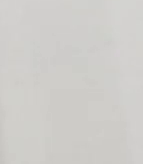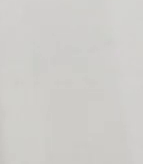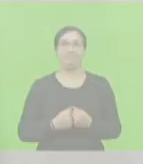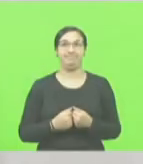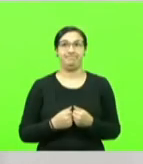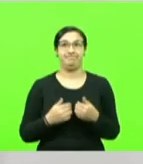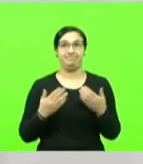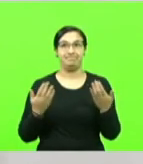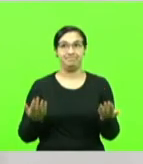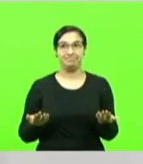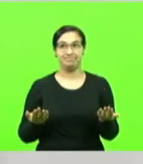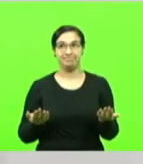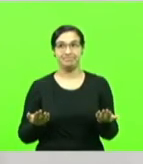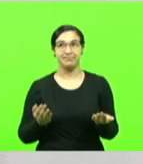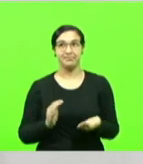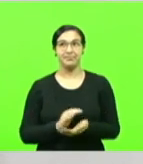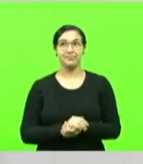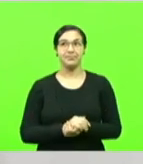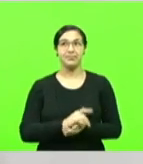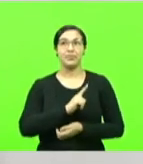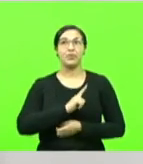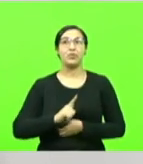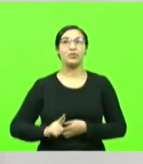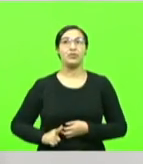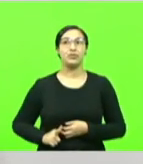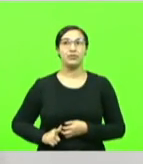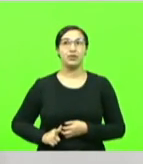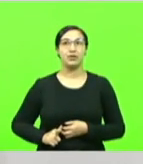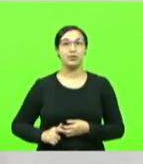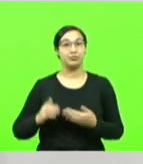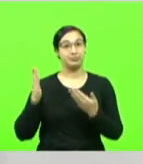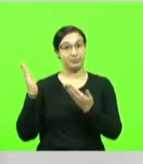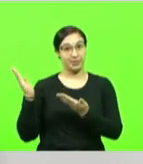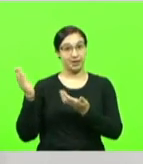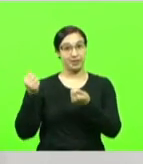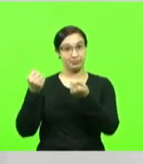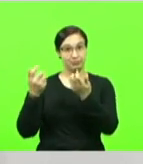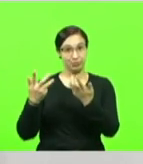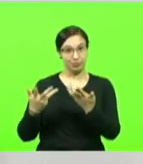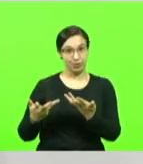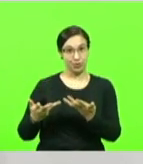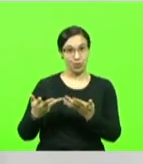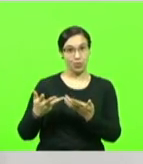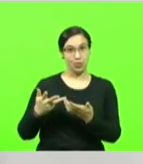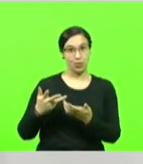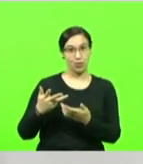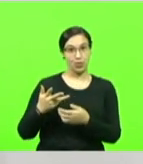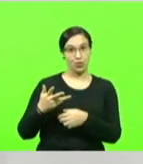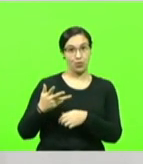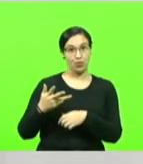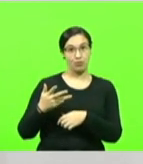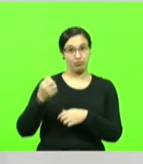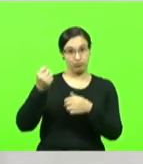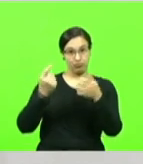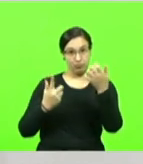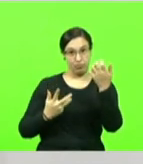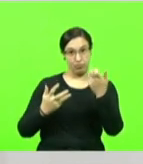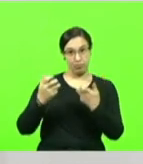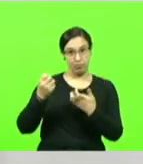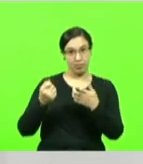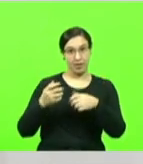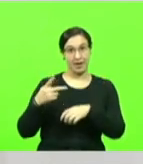Bom, o governador, pelas palavras dele, pela boca dele, não é pela minha,